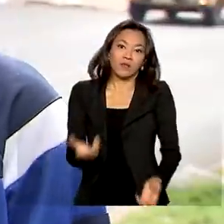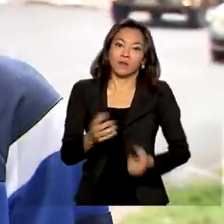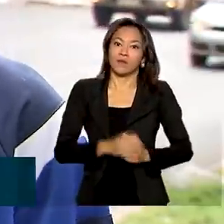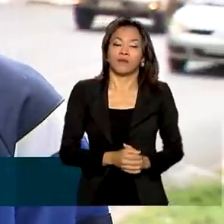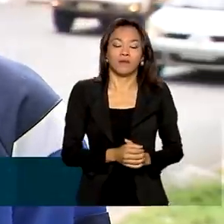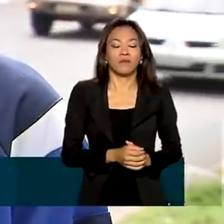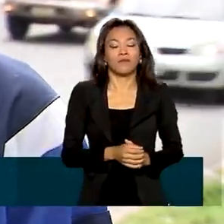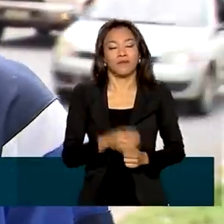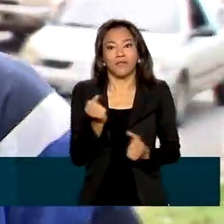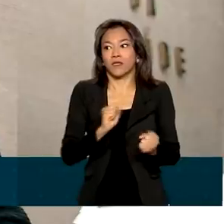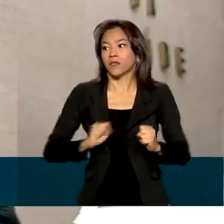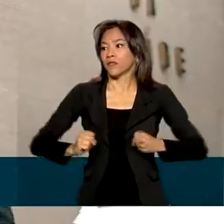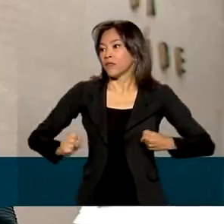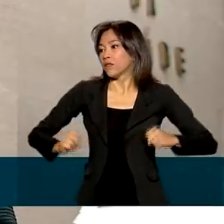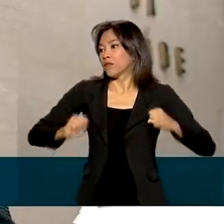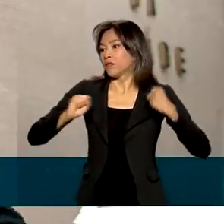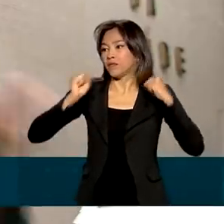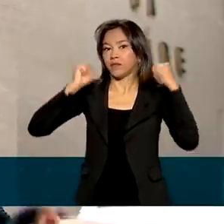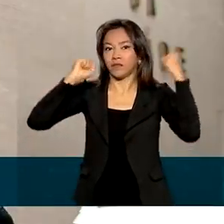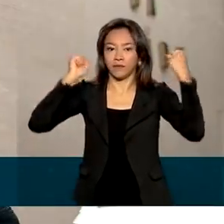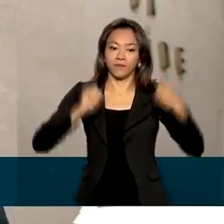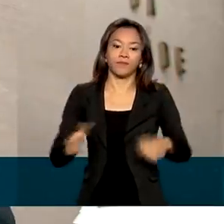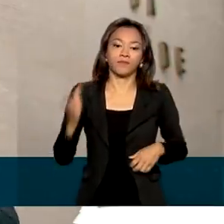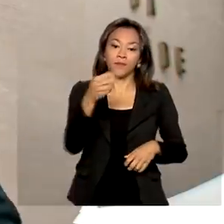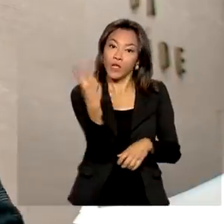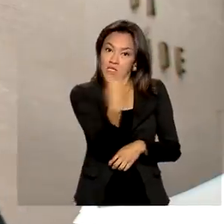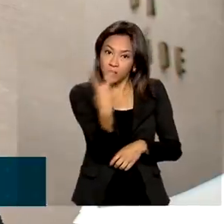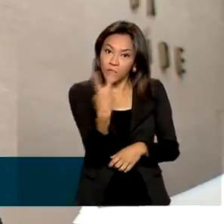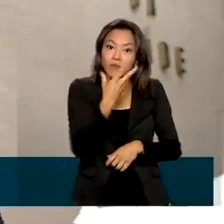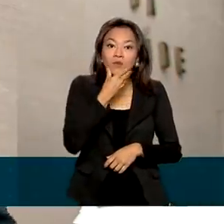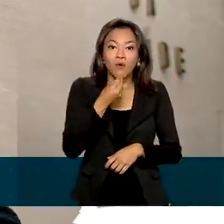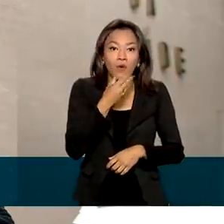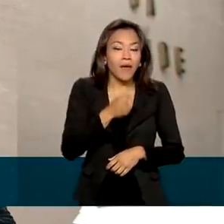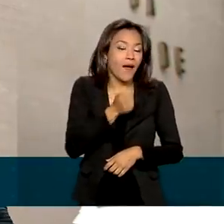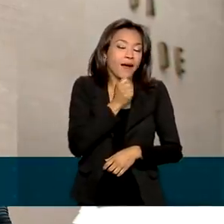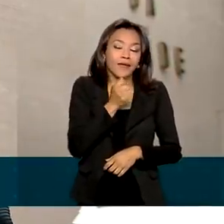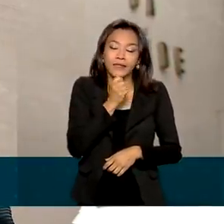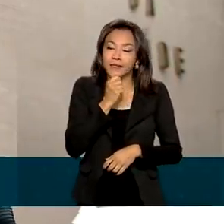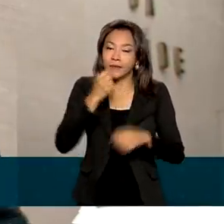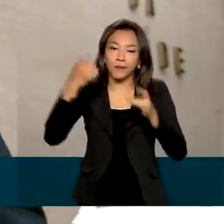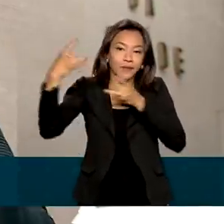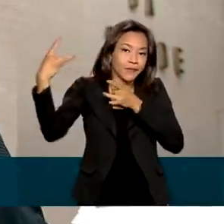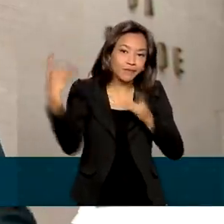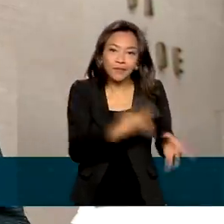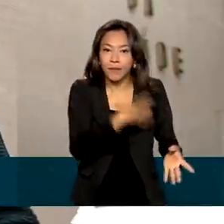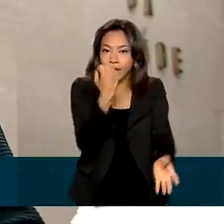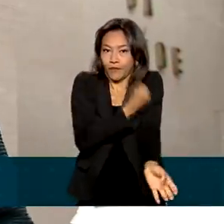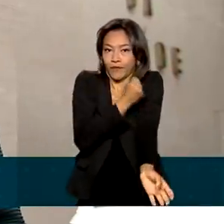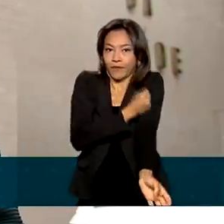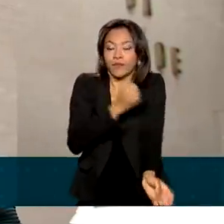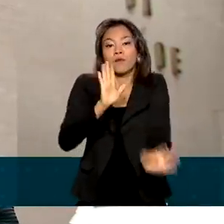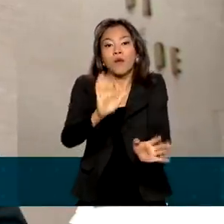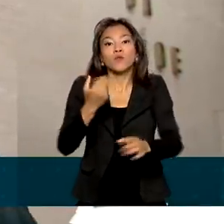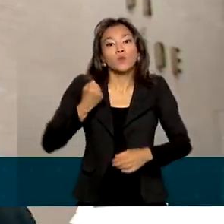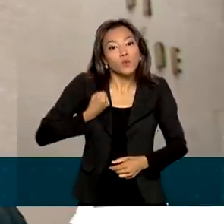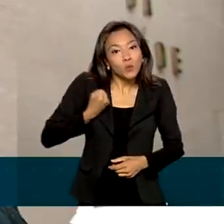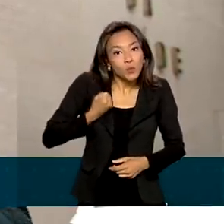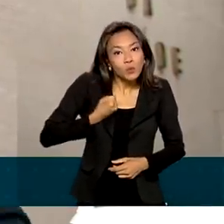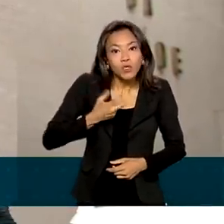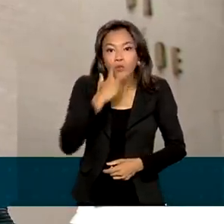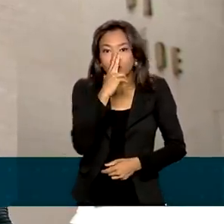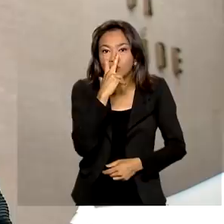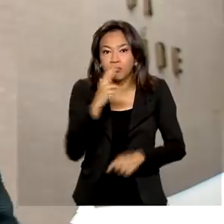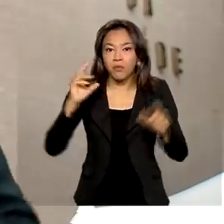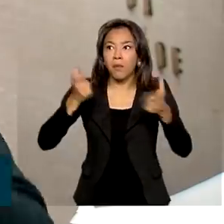já fica nervosa. Antônio e Fábio ainda não conseguiram largar o vício. Mas o número de fumantes está